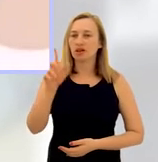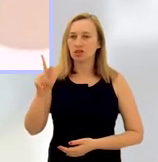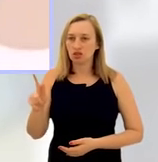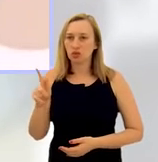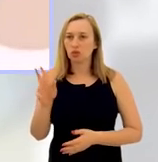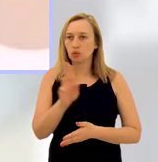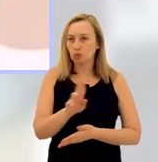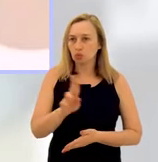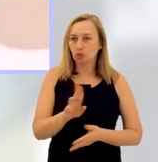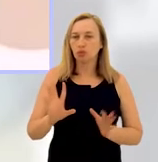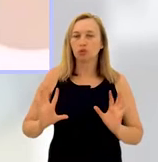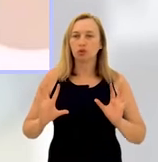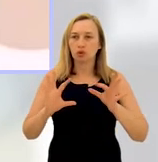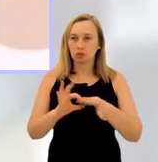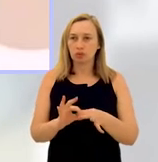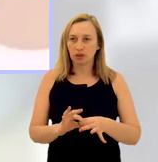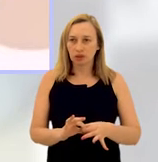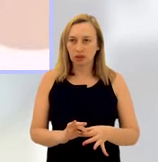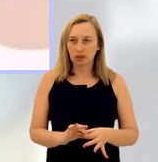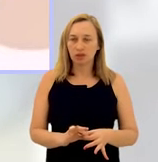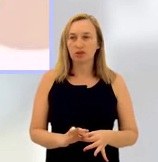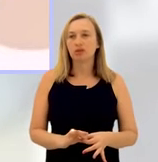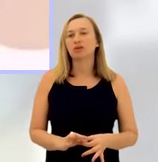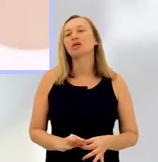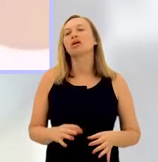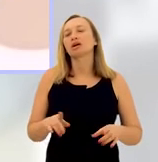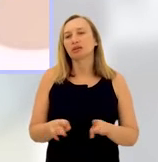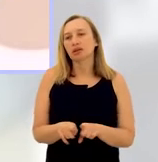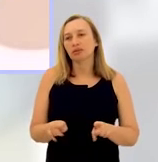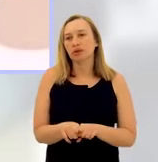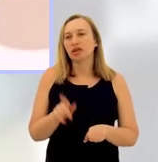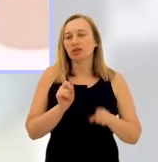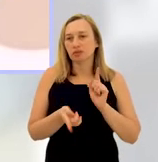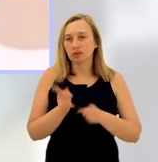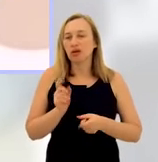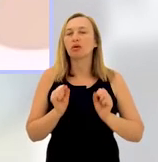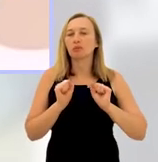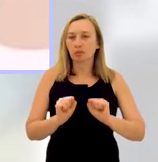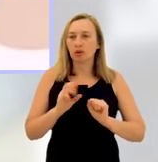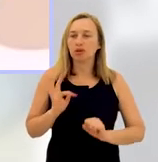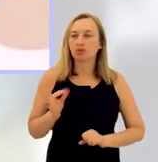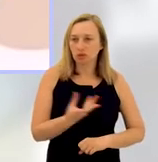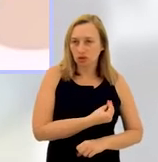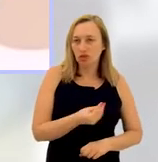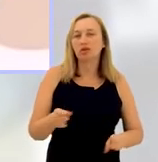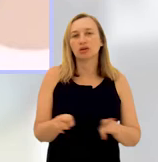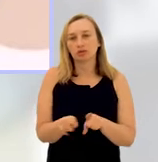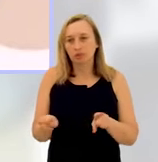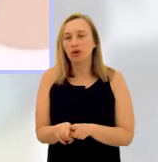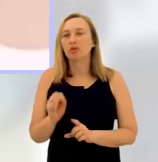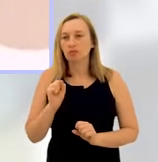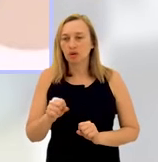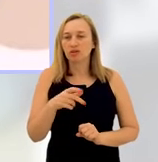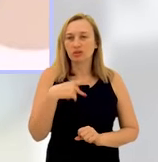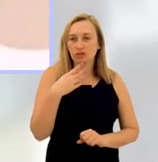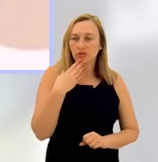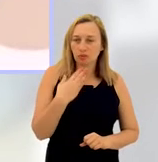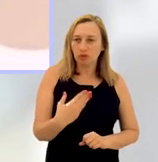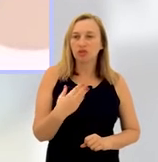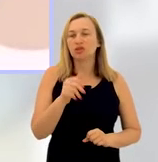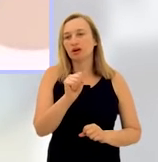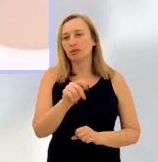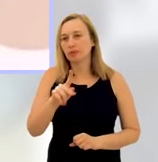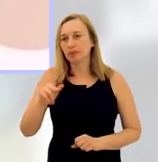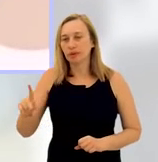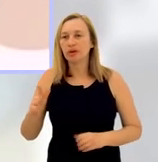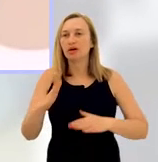o nome pessoal, o nome dela, o nome social. No caso de mulheres trans, também são atendidas pelo aplicativo. E ela consegue, enfim, coletar